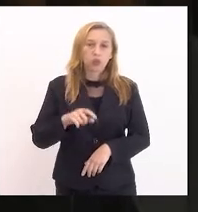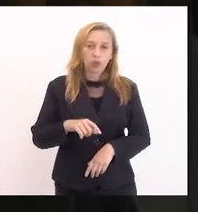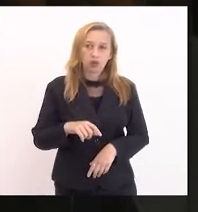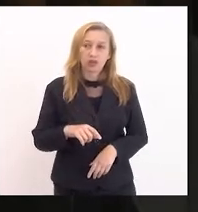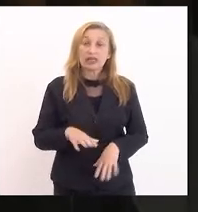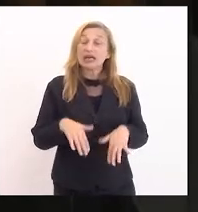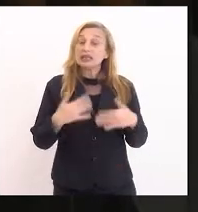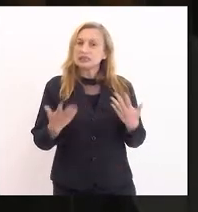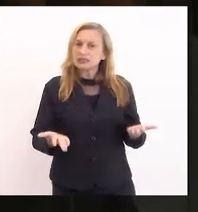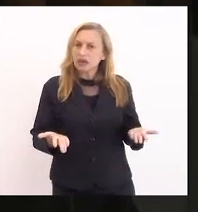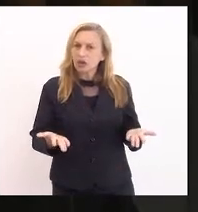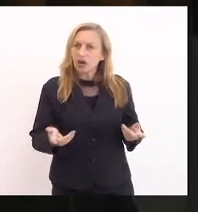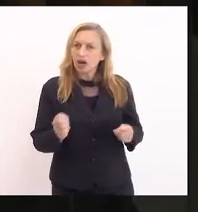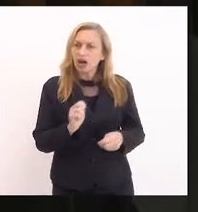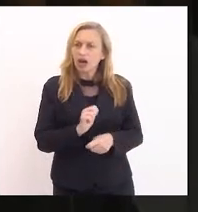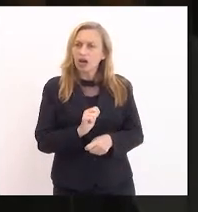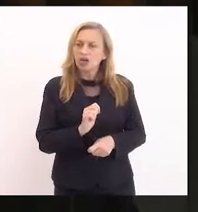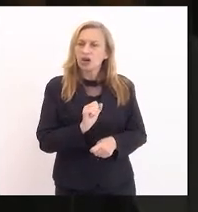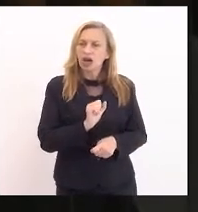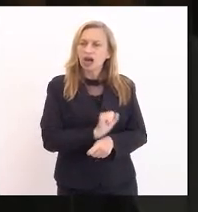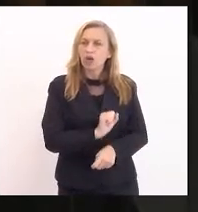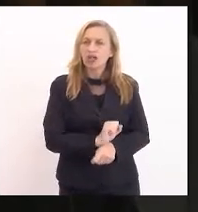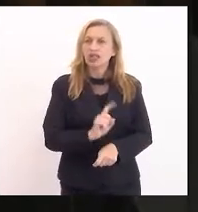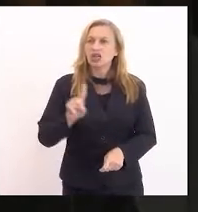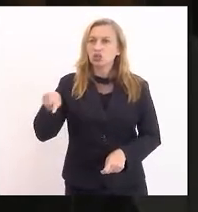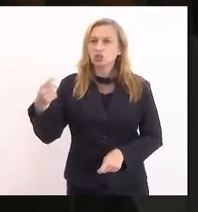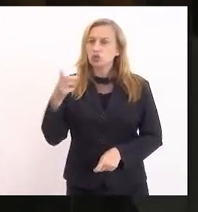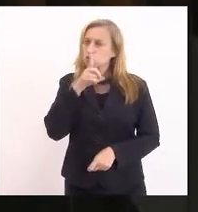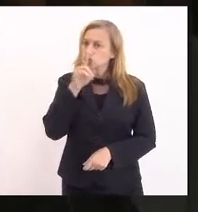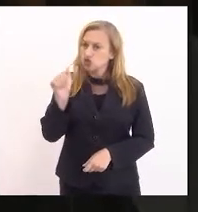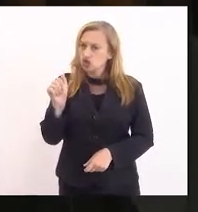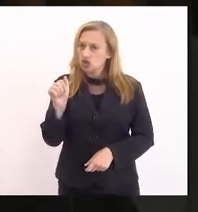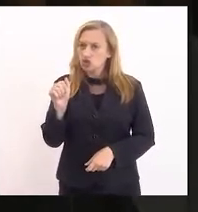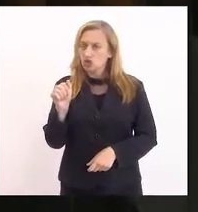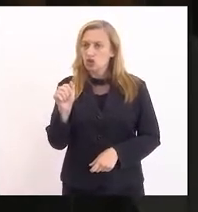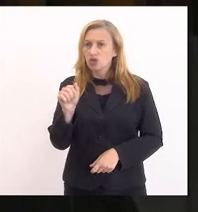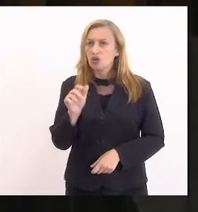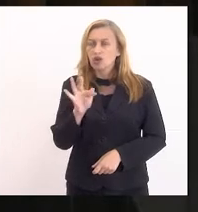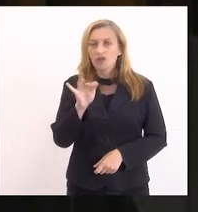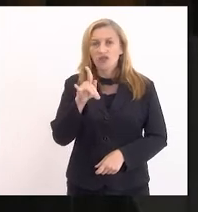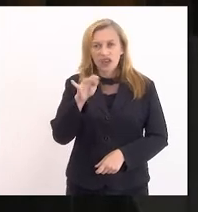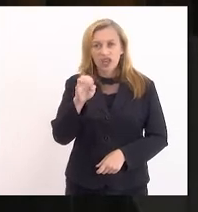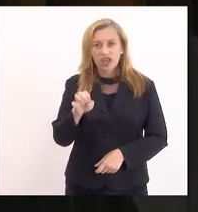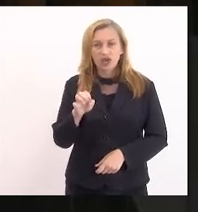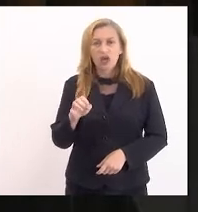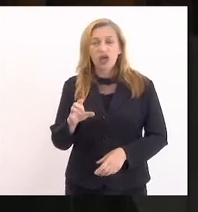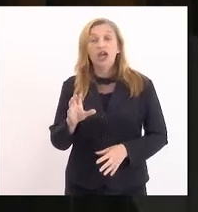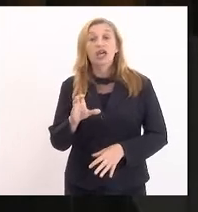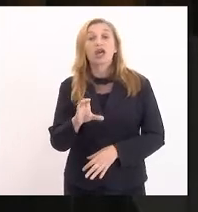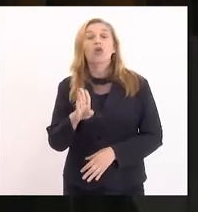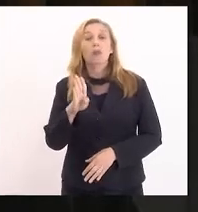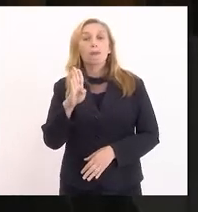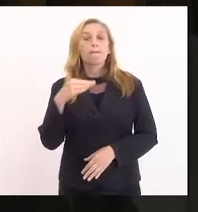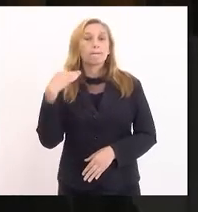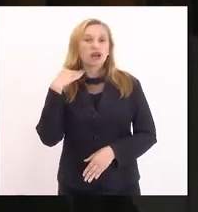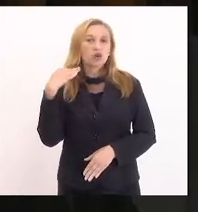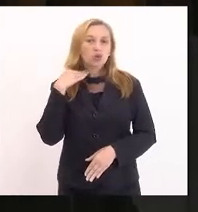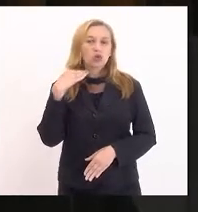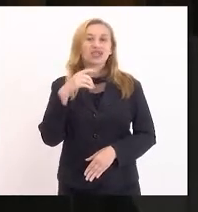Então, é esperado que nos próximos dias, o FED, que é o Banco Central americano,